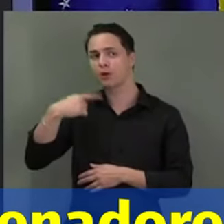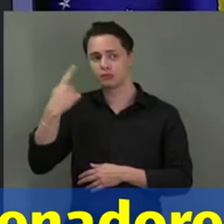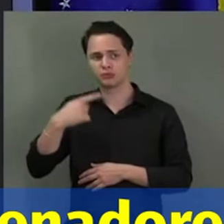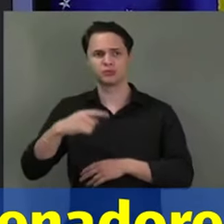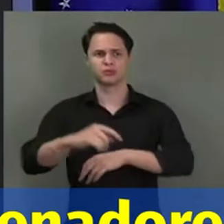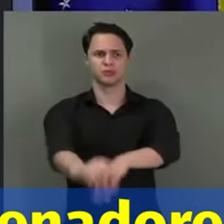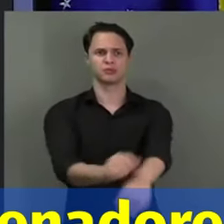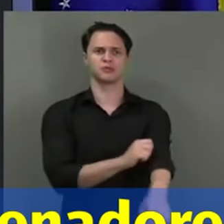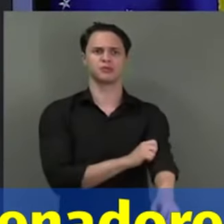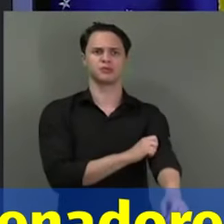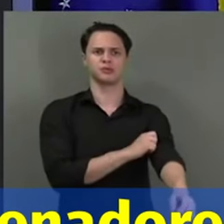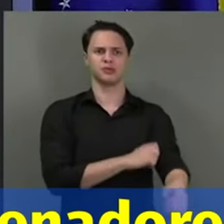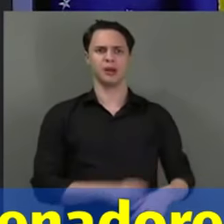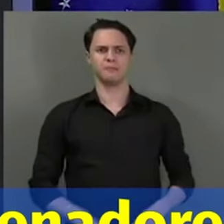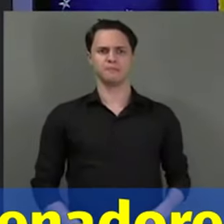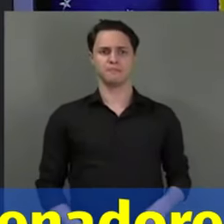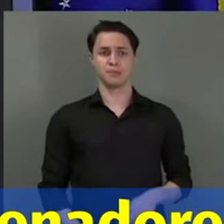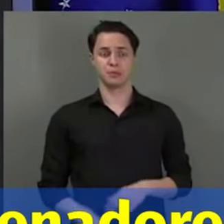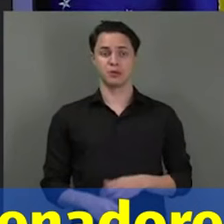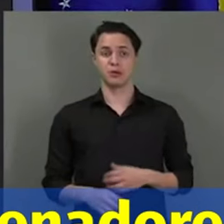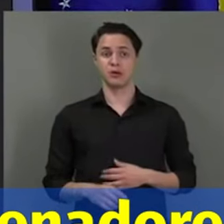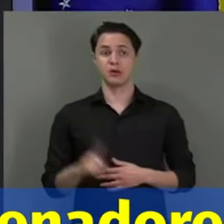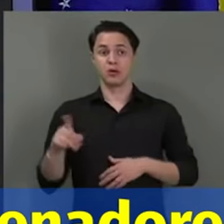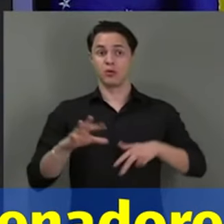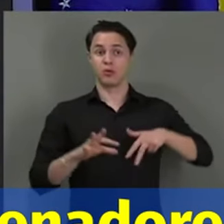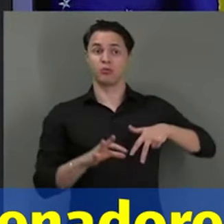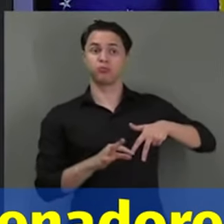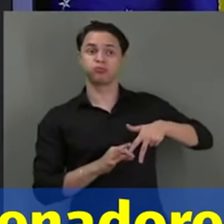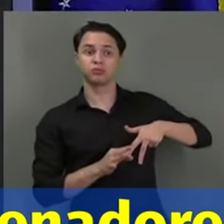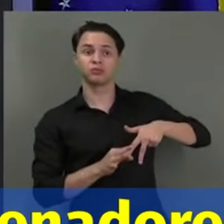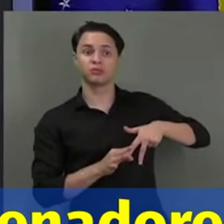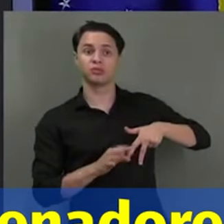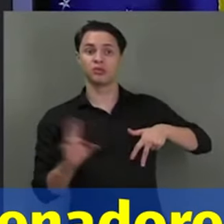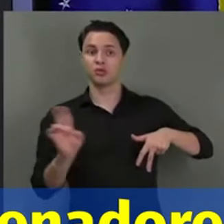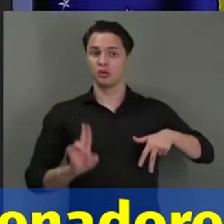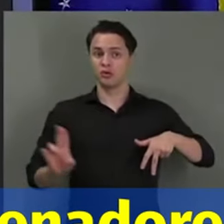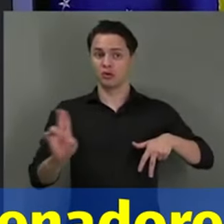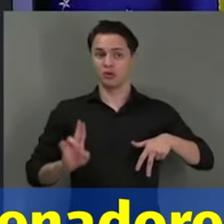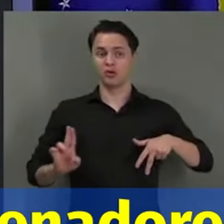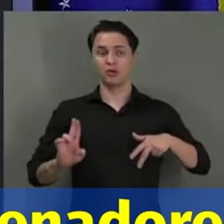com tornozeleira eletrônica. Esse está com tornozeleira eletrônica.